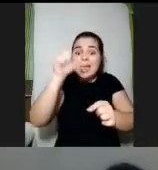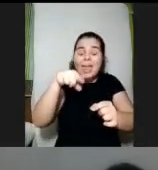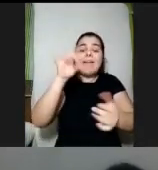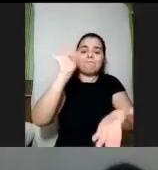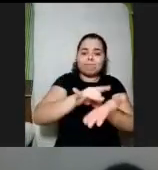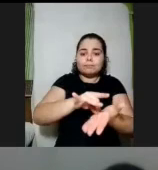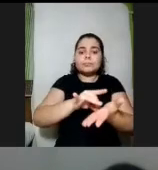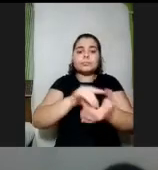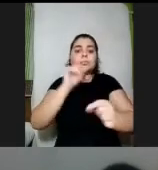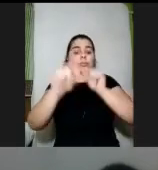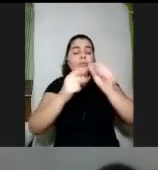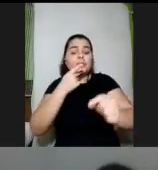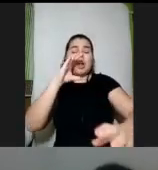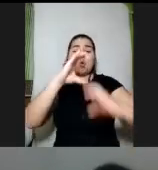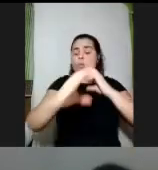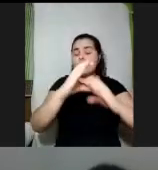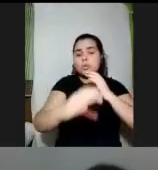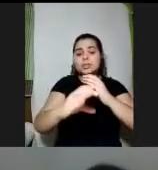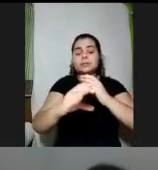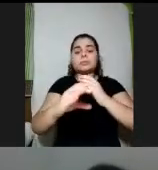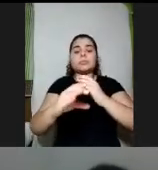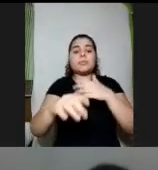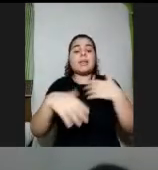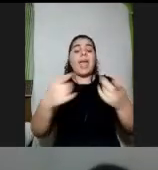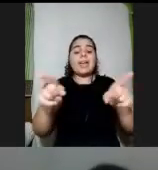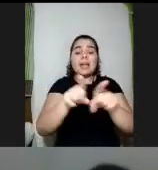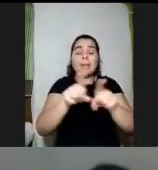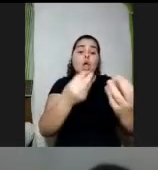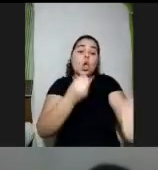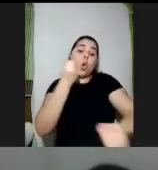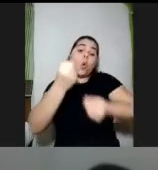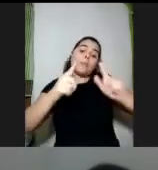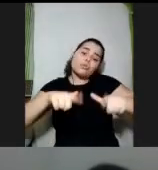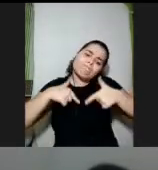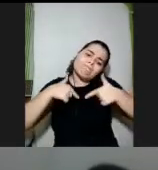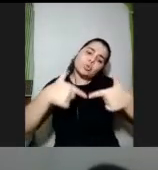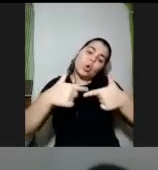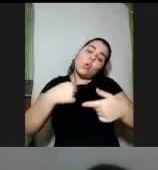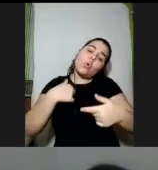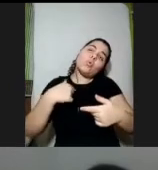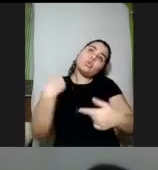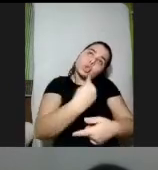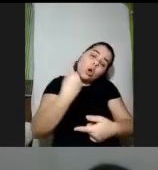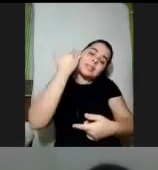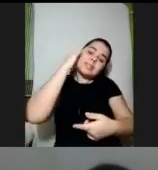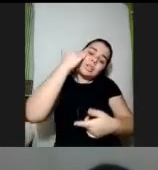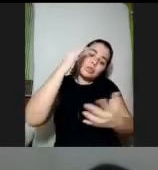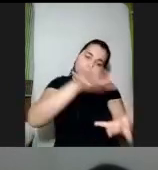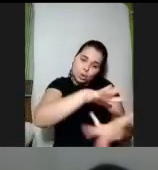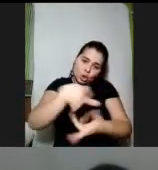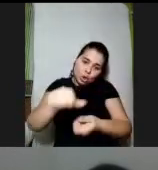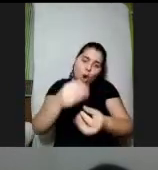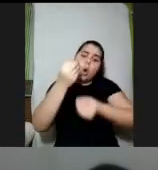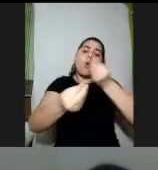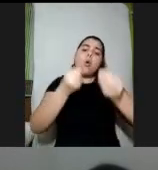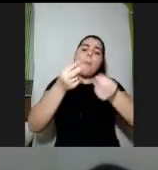aquilo que a gente comunica é a forma como a gente também demonstra o nosso entendimento do mundo a nossa mirada a nossa forma de ver